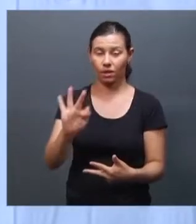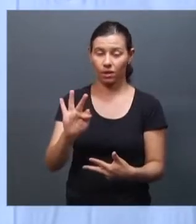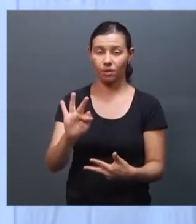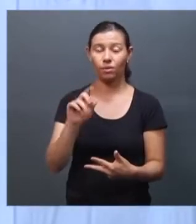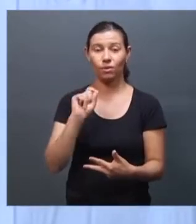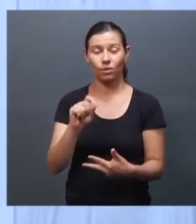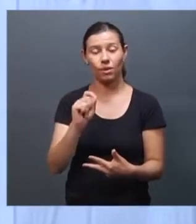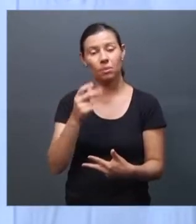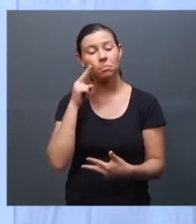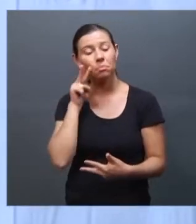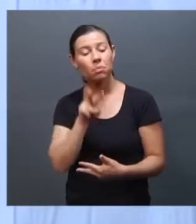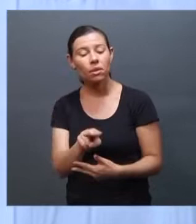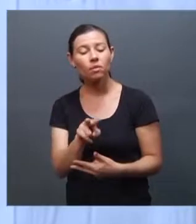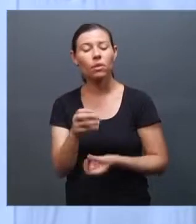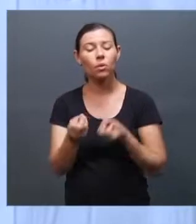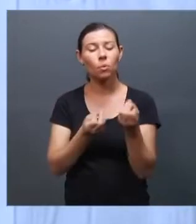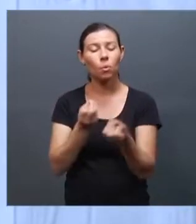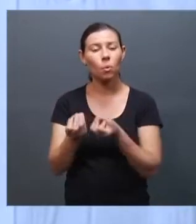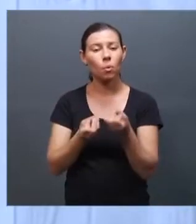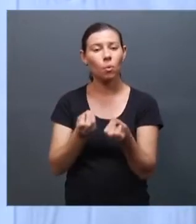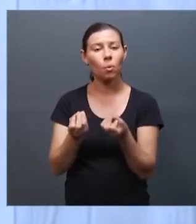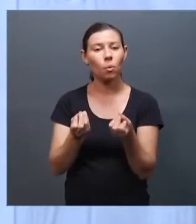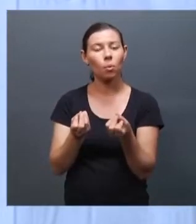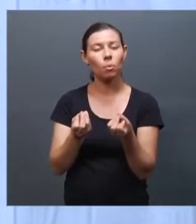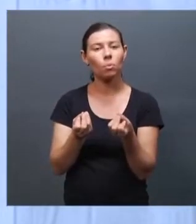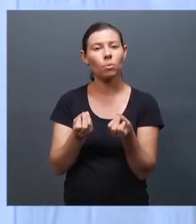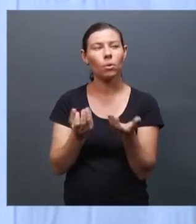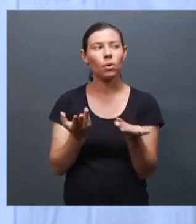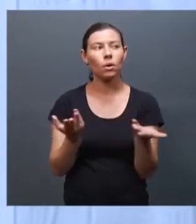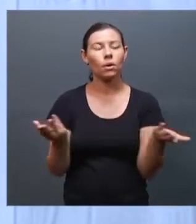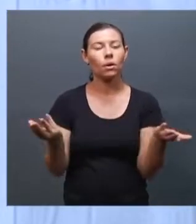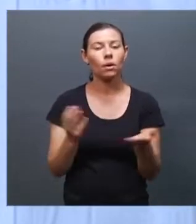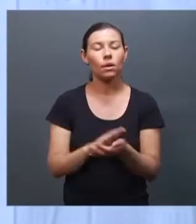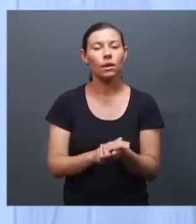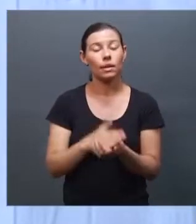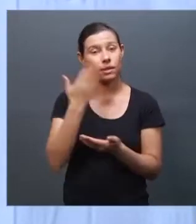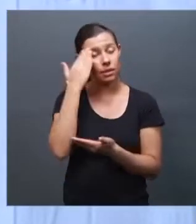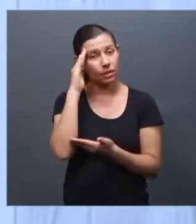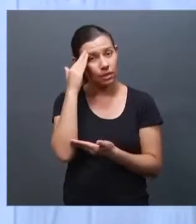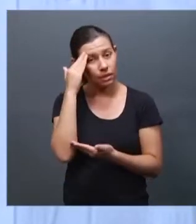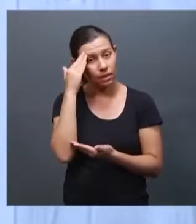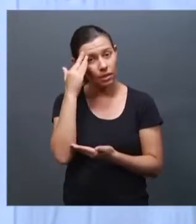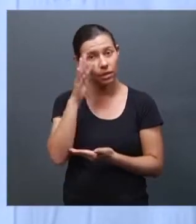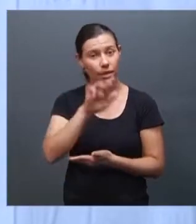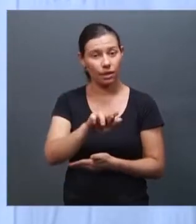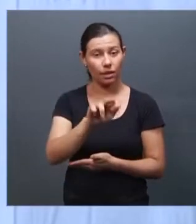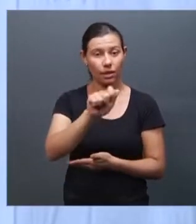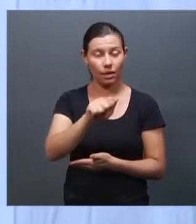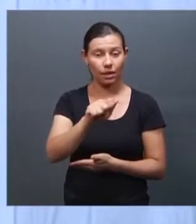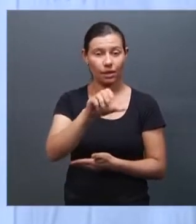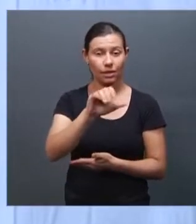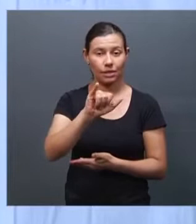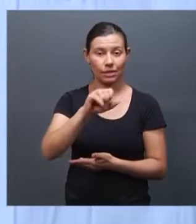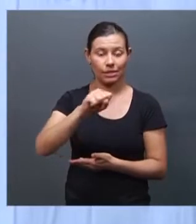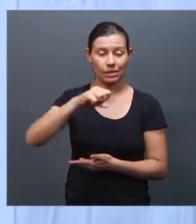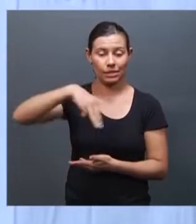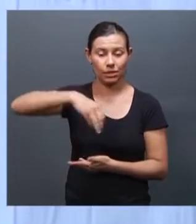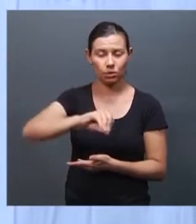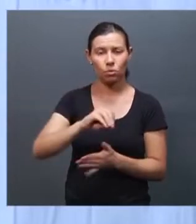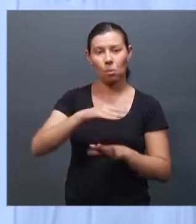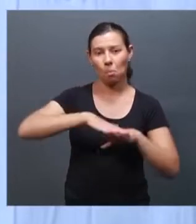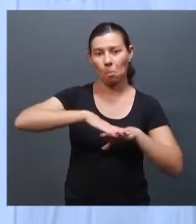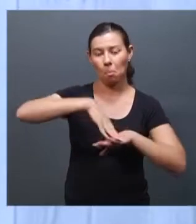interpretação constitucional, para, por exemplo, se ampliar o conceito de racismo, mas na verdade não seria ampliar, porque esse